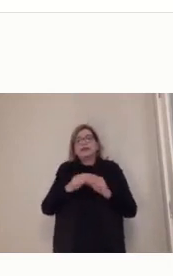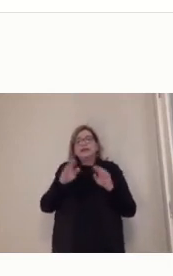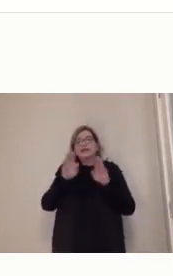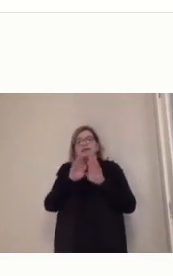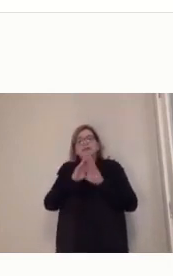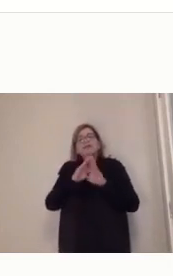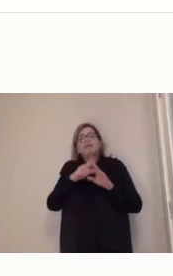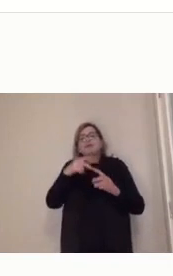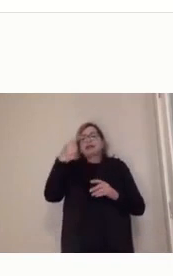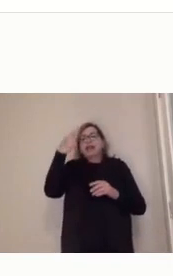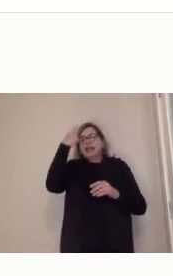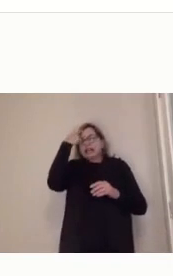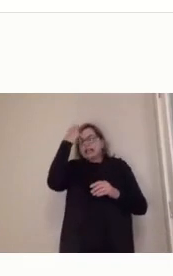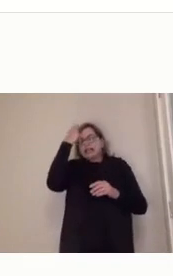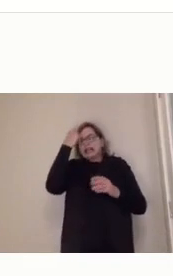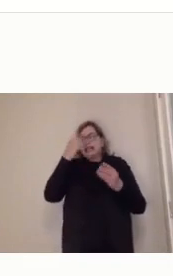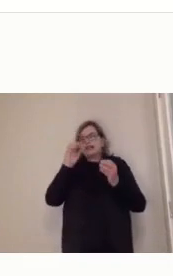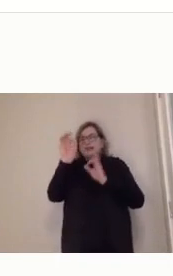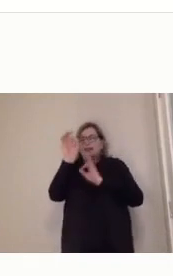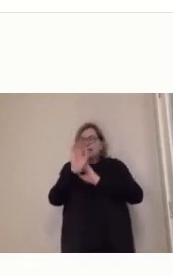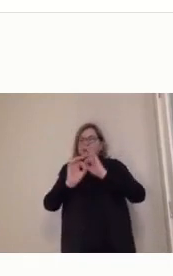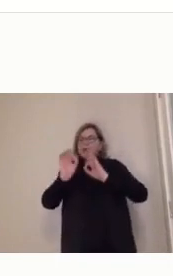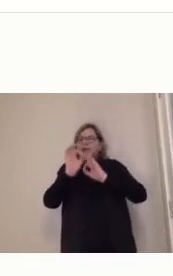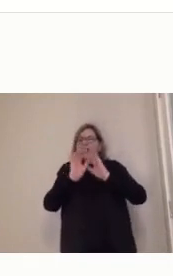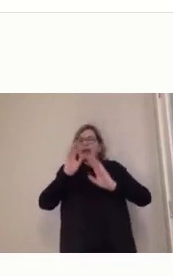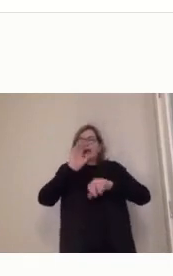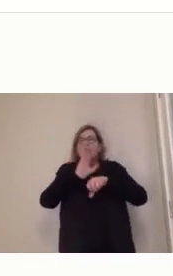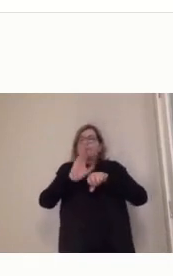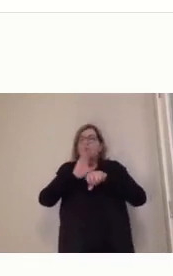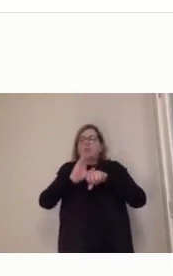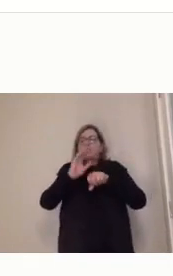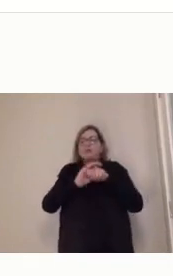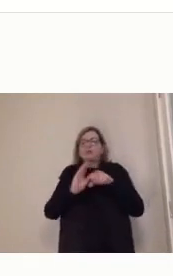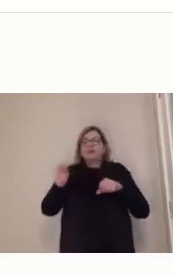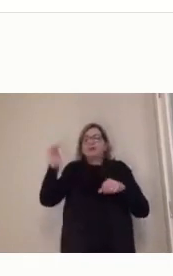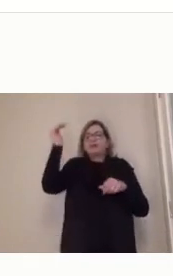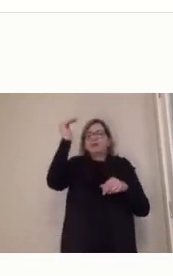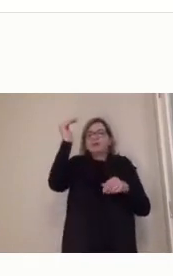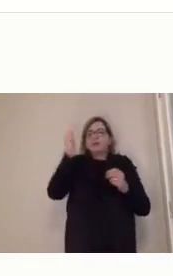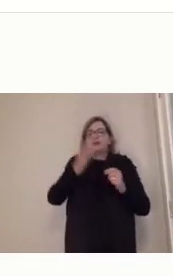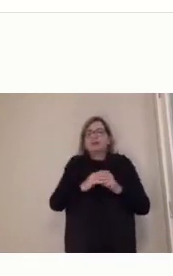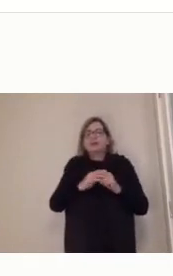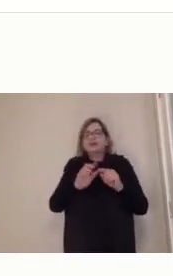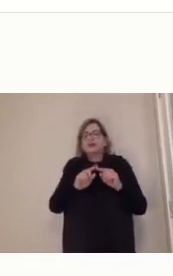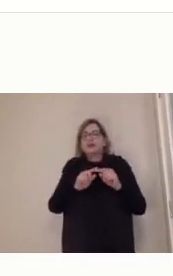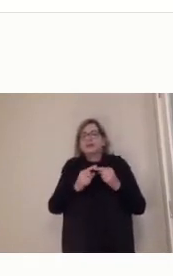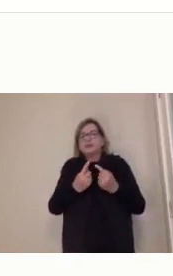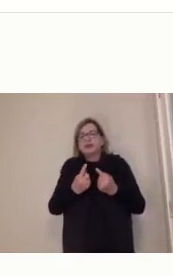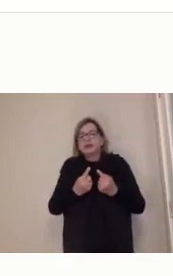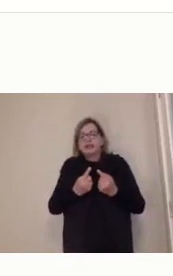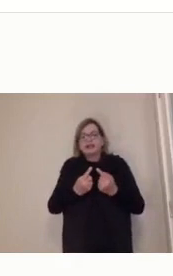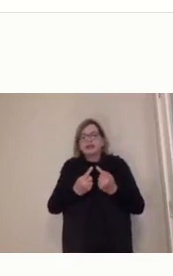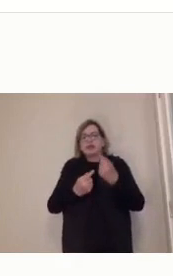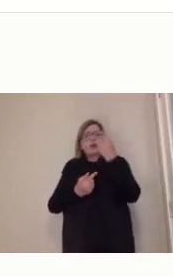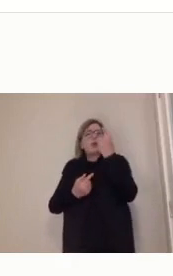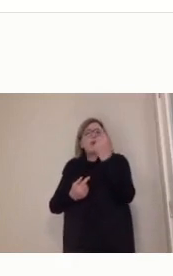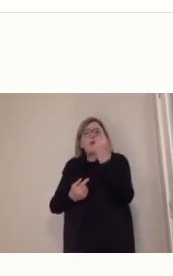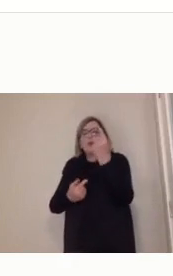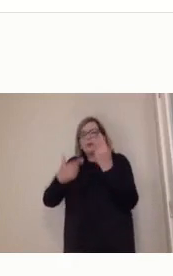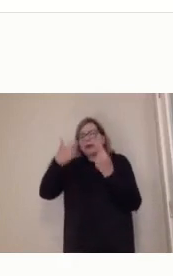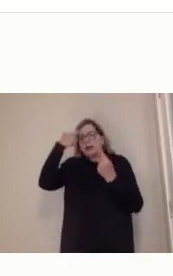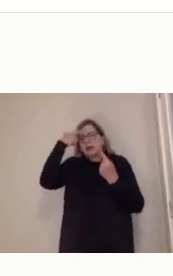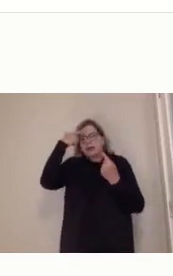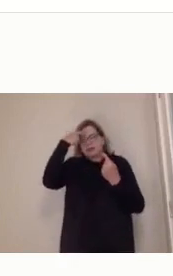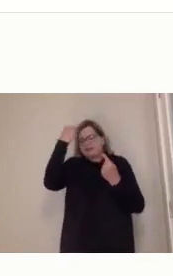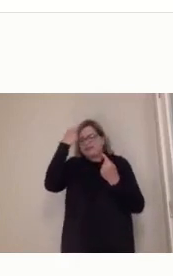Alemanha, uma, duas, três ou quatro universidades só dedicadas a isso. Ele aproveitou todo o capital intelectual que tem as